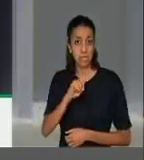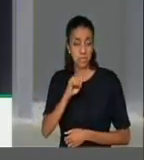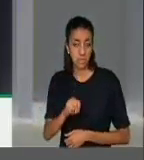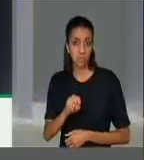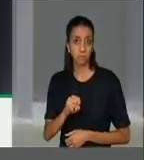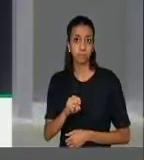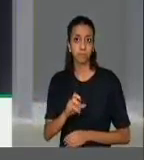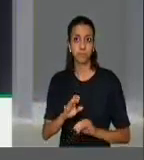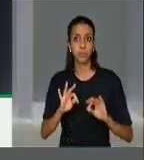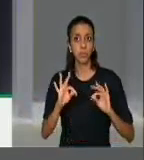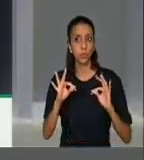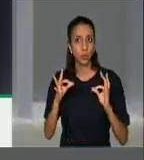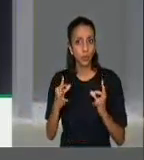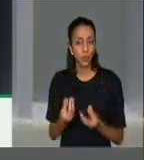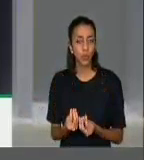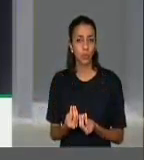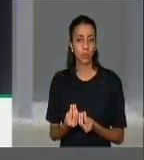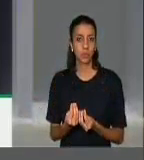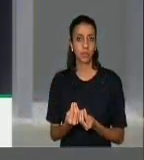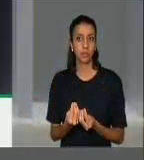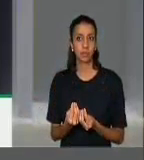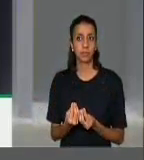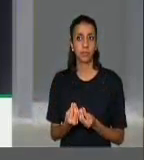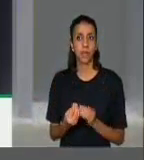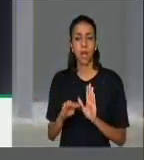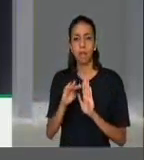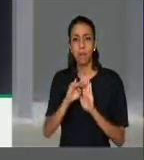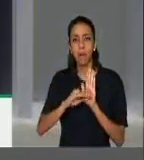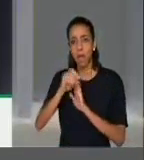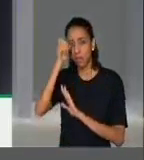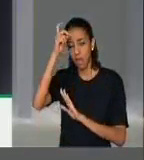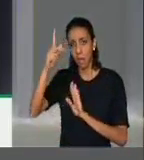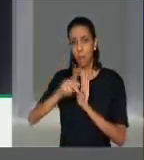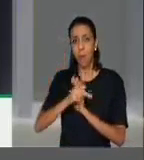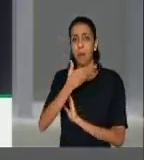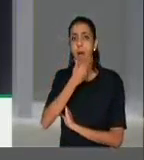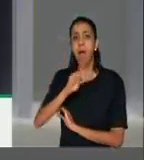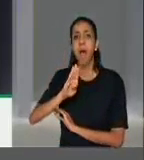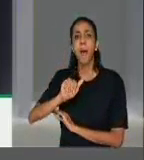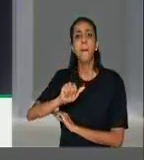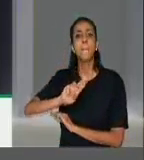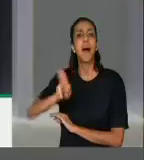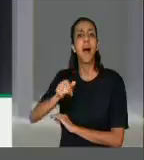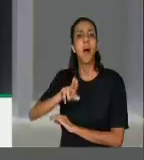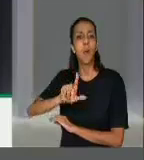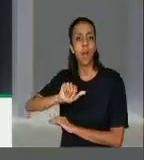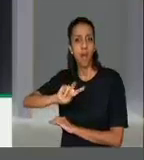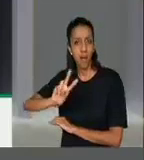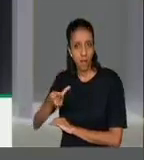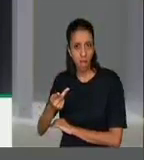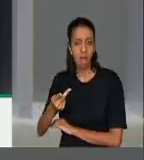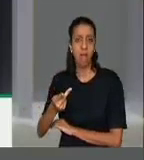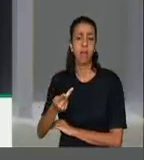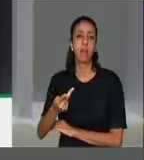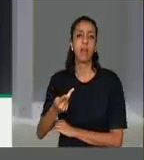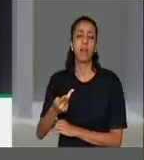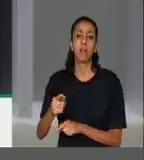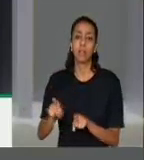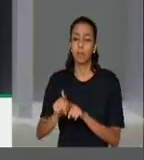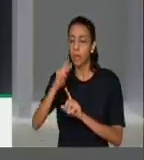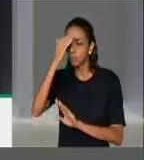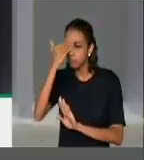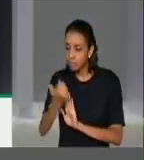os princípios enunciados por Bahá'u Lá e ao convidar seus compatriotas